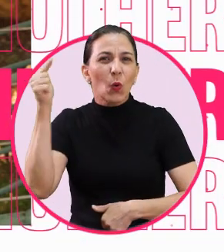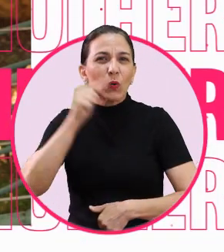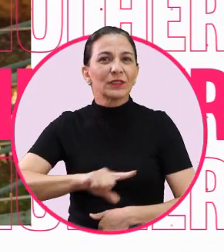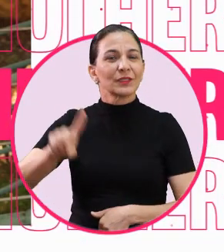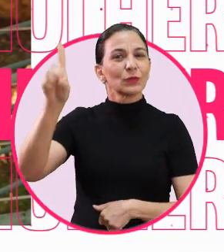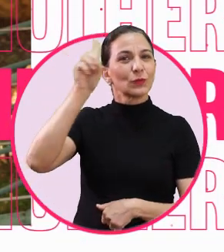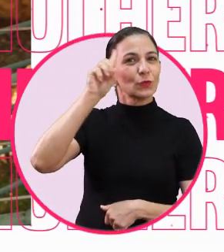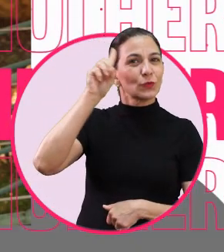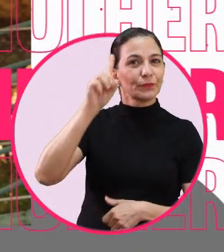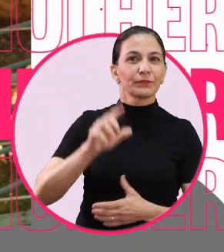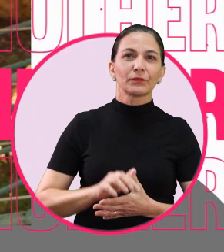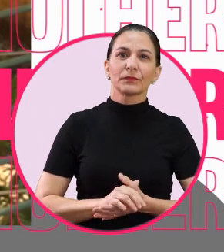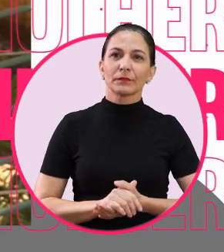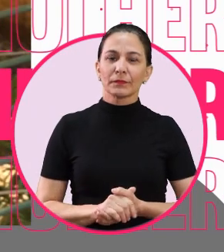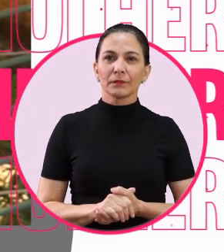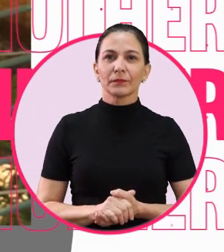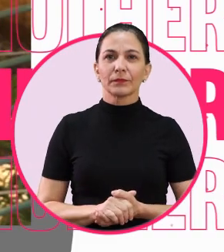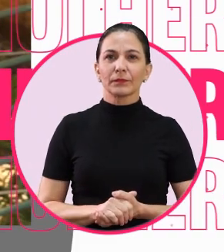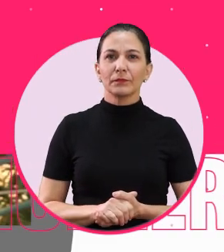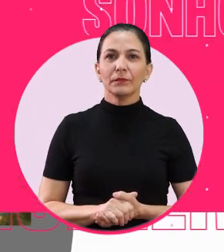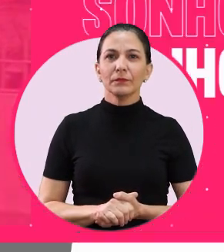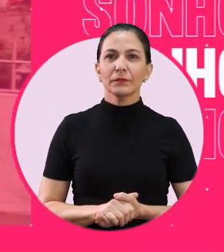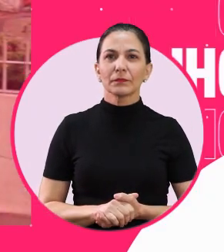desafios e conquistas diárias.